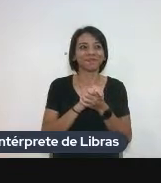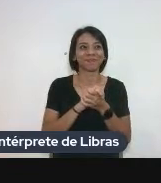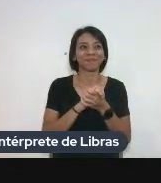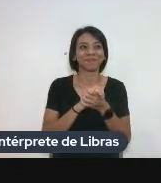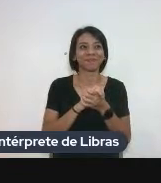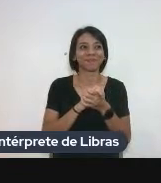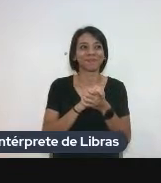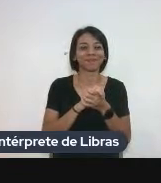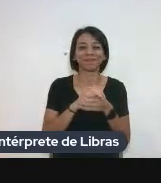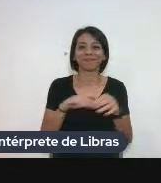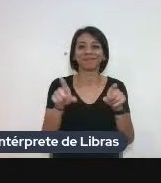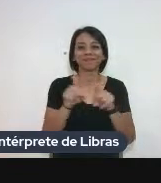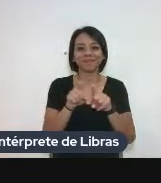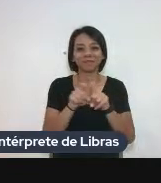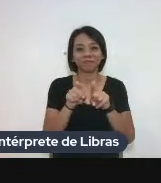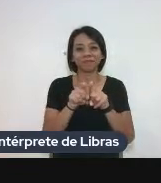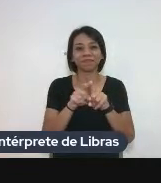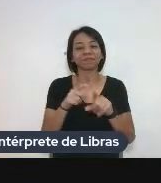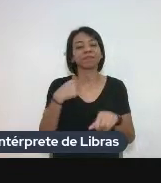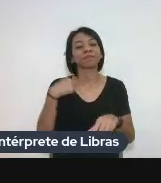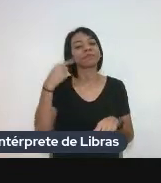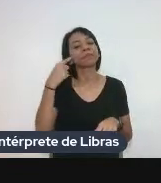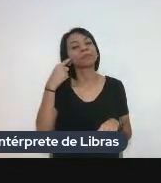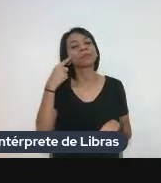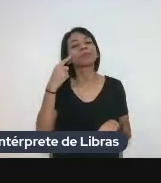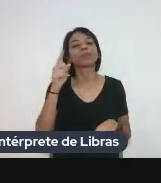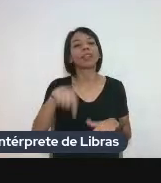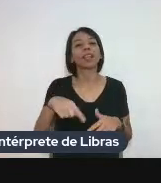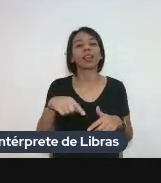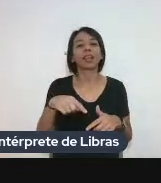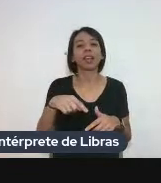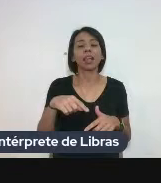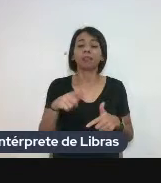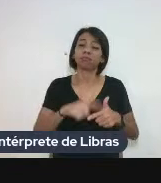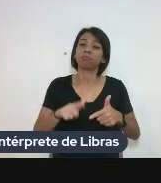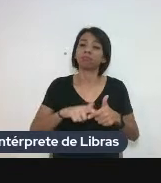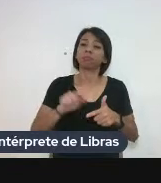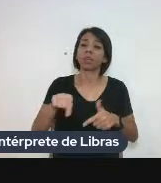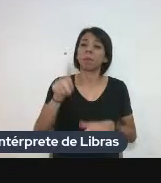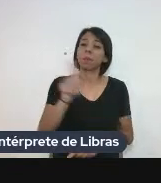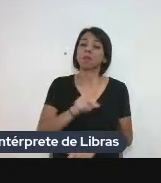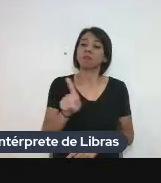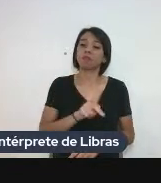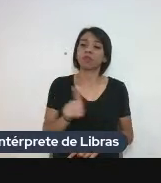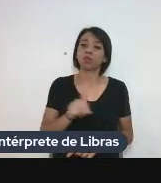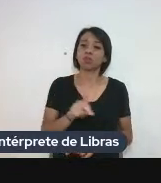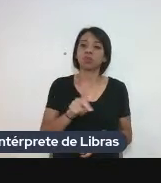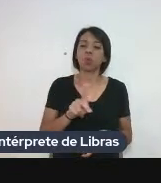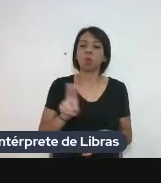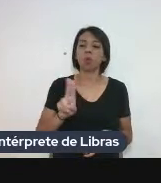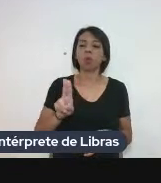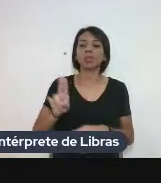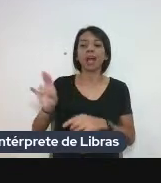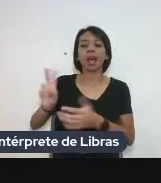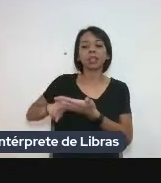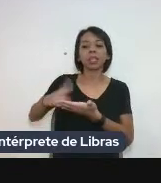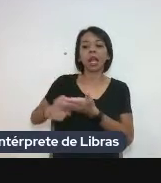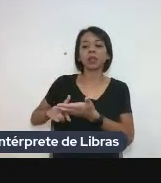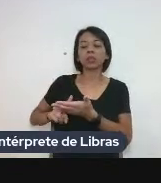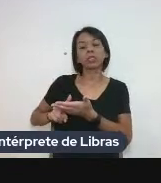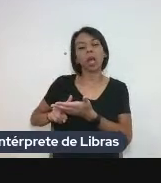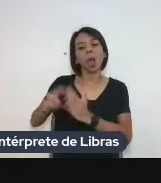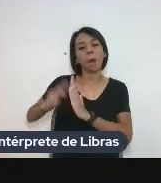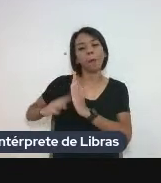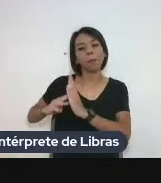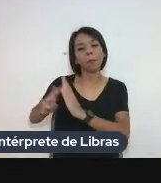E também, eu pensei também que poderia ser problemático para os professores inserir a tradução como técnica,